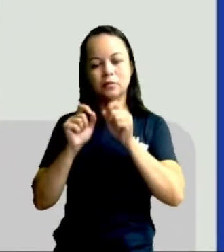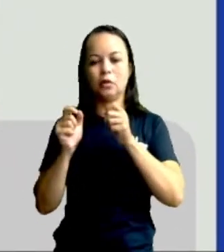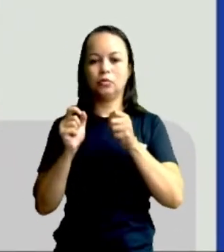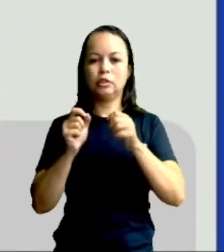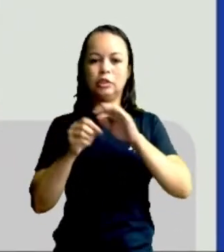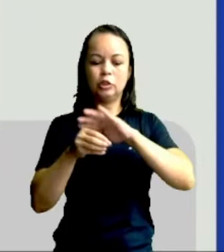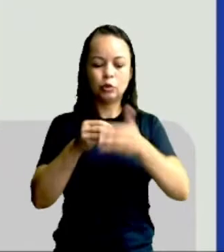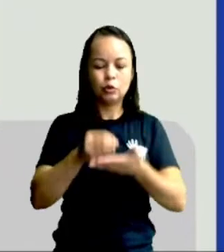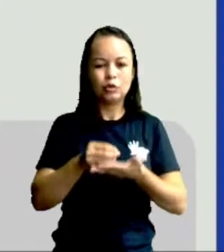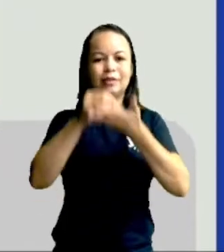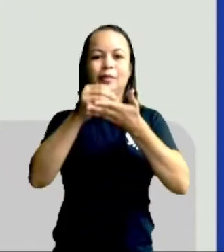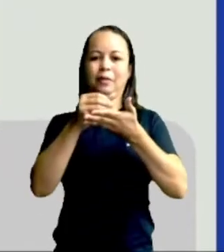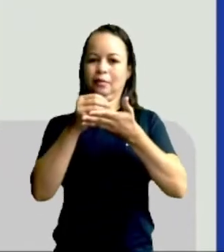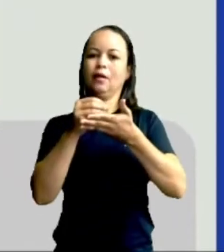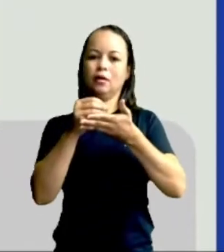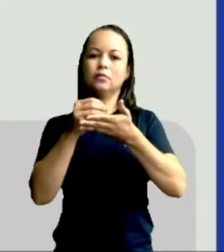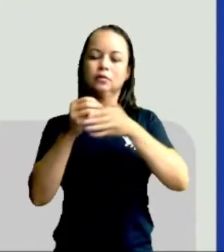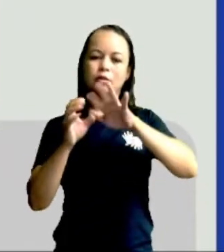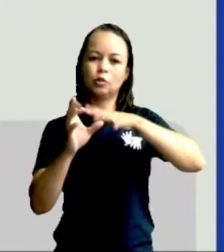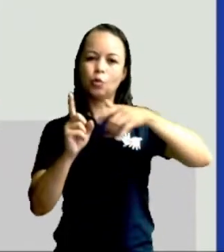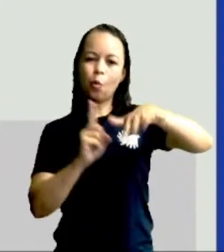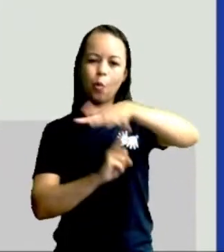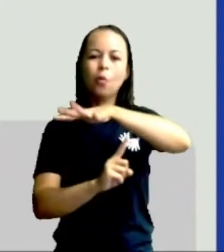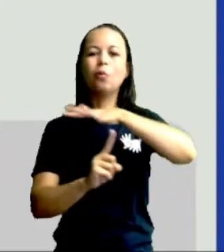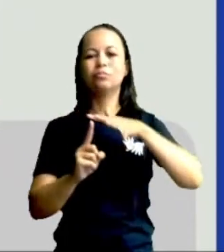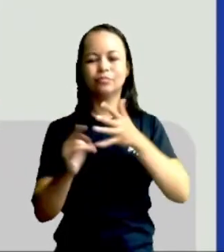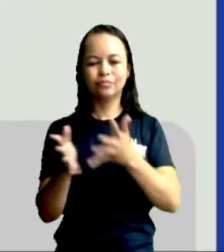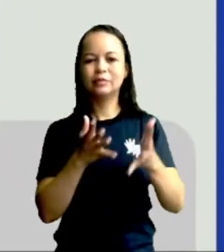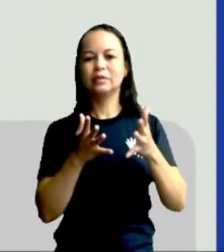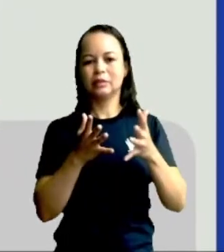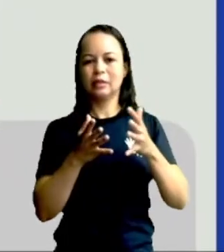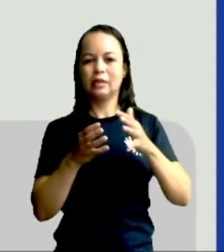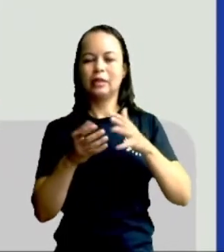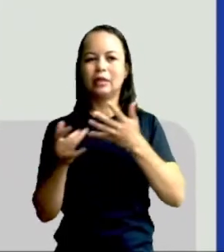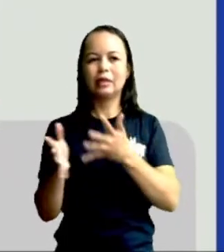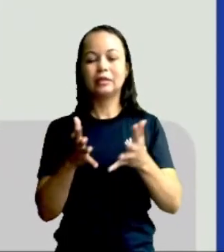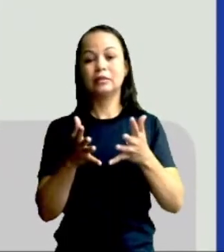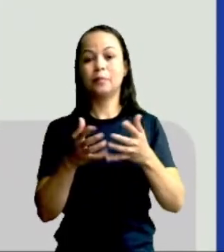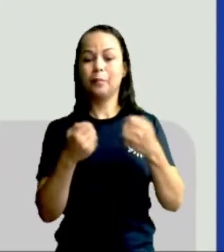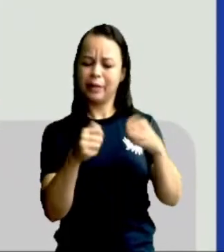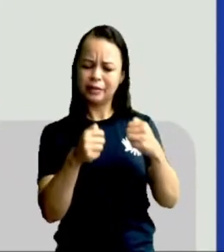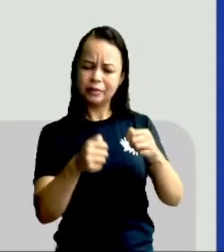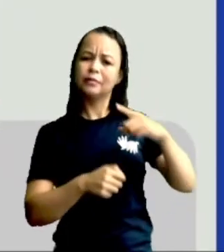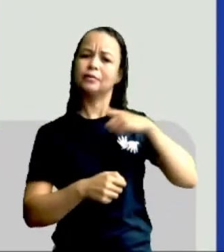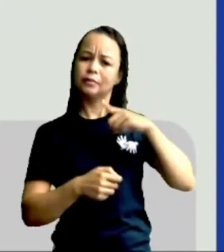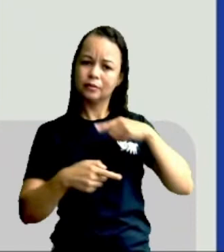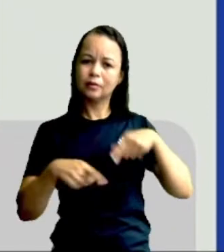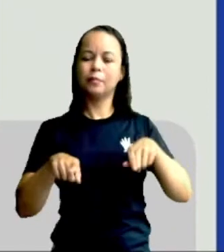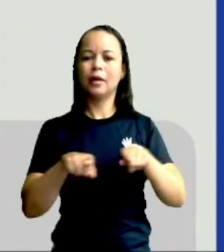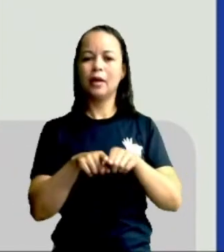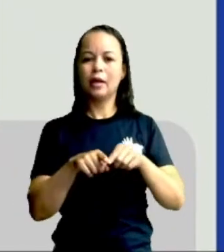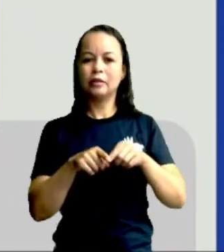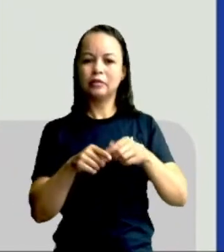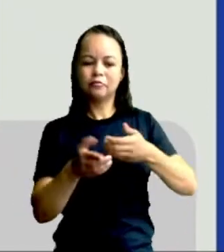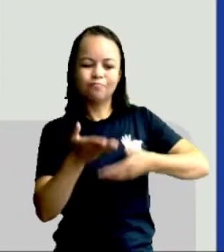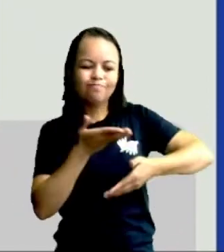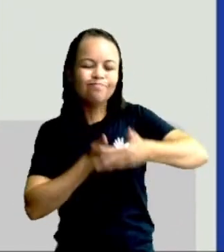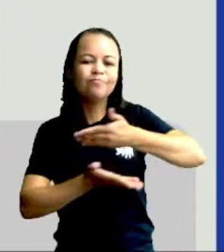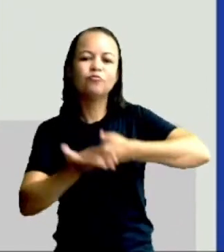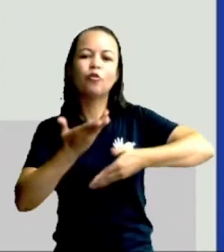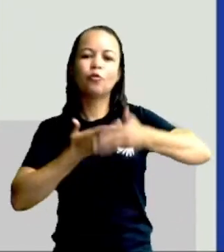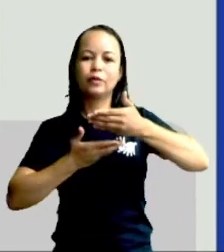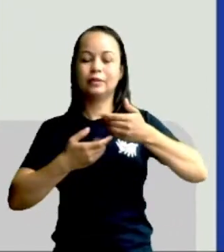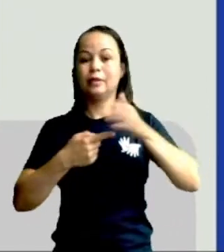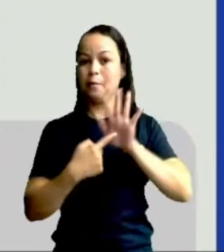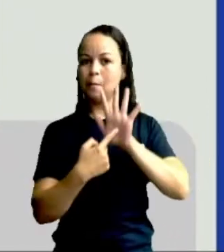sustentabilidade ambiental. Por quê? Questões ambientais, a sustentabilidade deve ser também algo que deve estar muito em voga, que deve estar